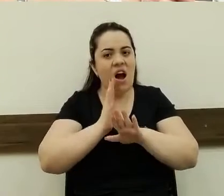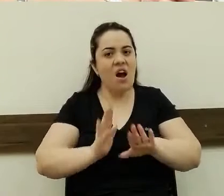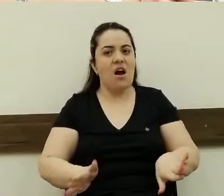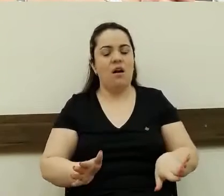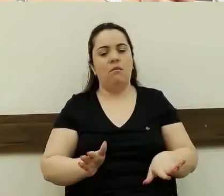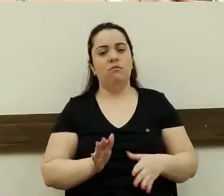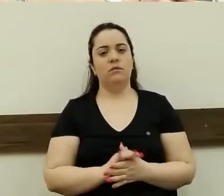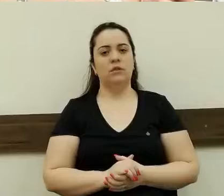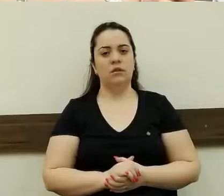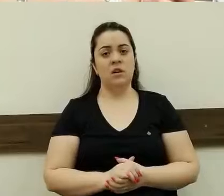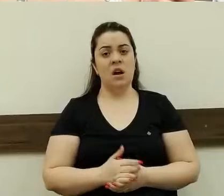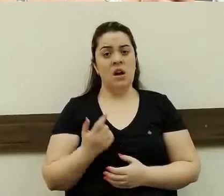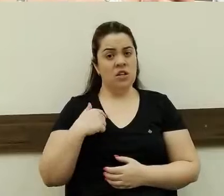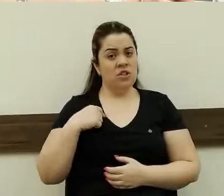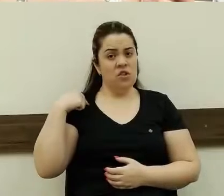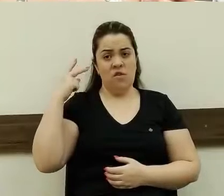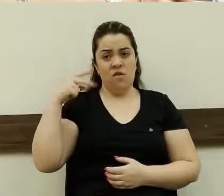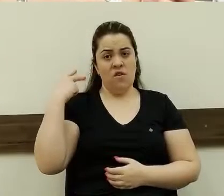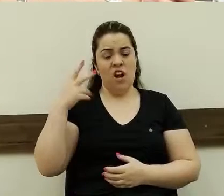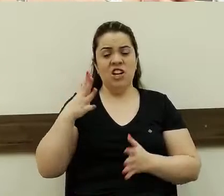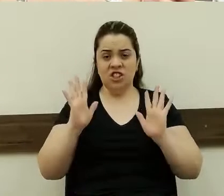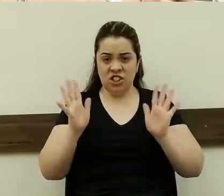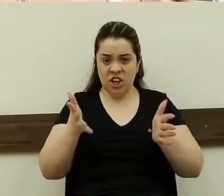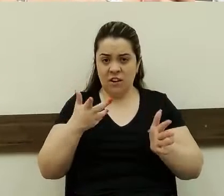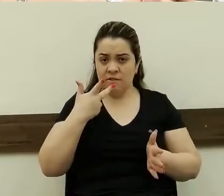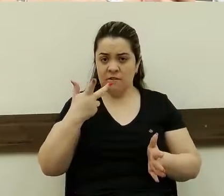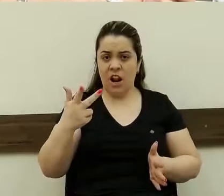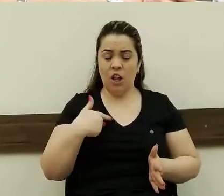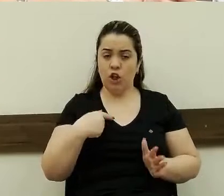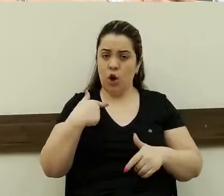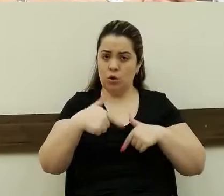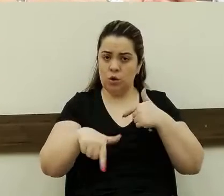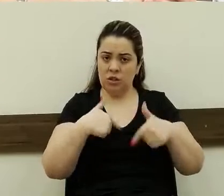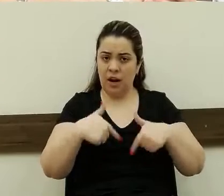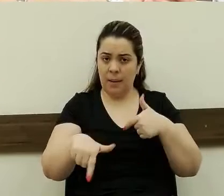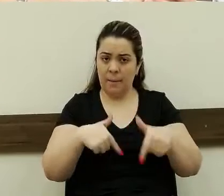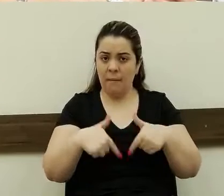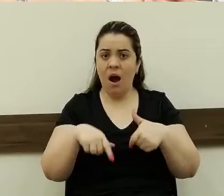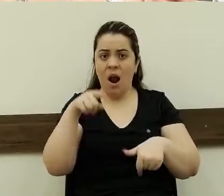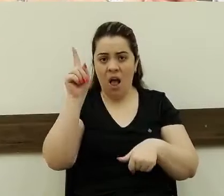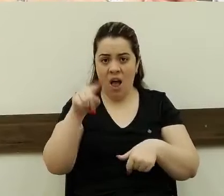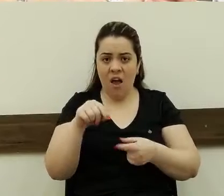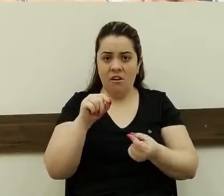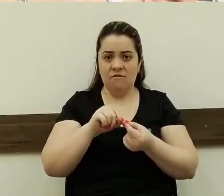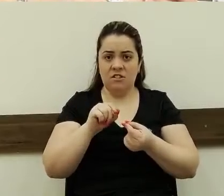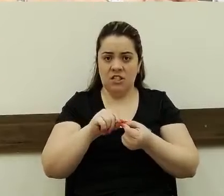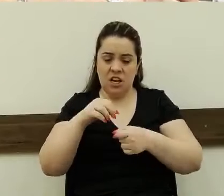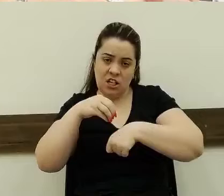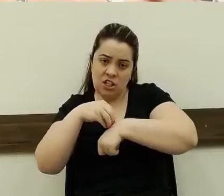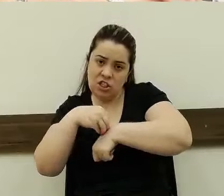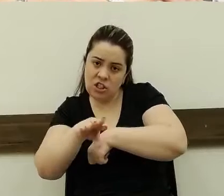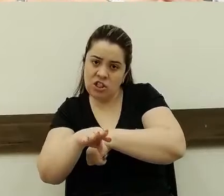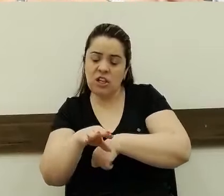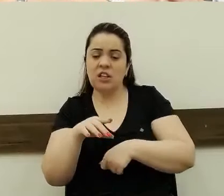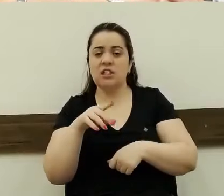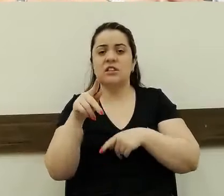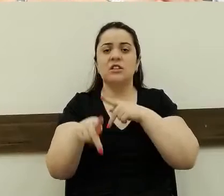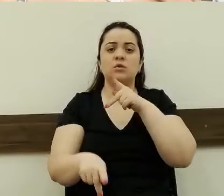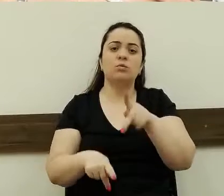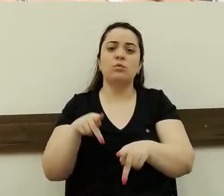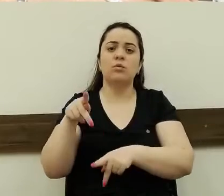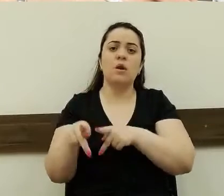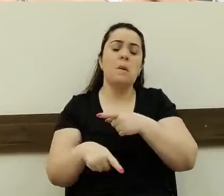Então, a gente, como vereador, aqui já foi citado, o nosso dever, o nosso trabalho é fazer, sim, as indicações, que é um anseio da população,